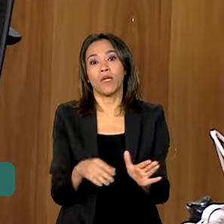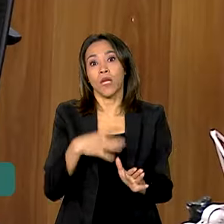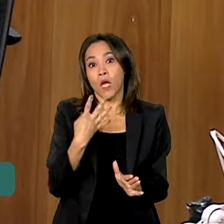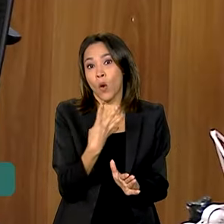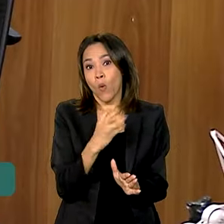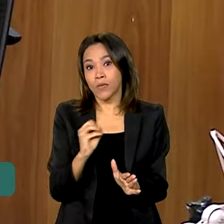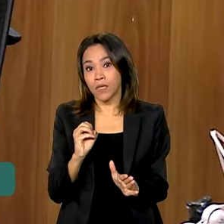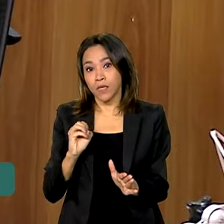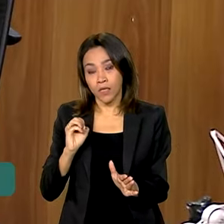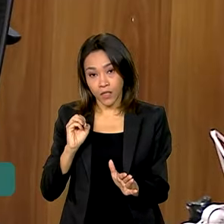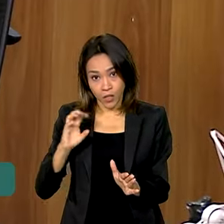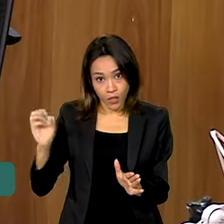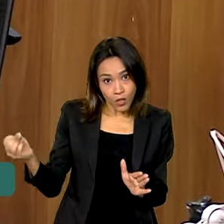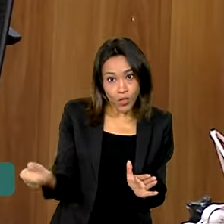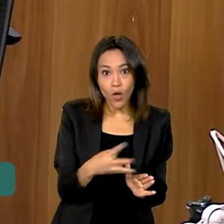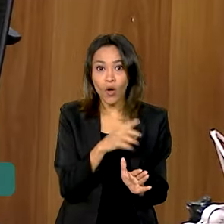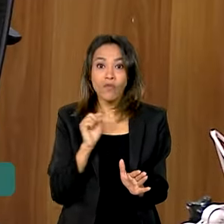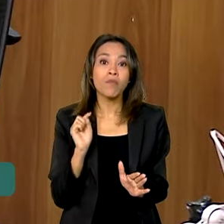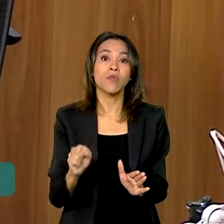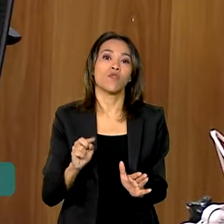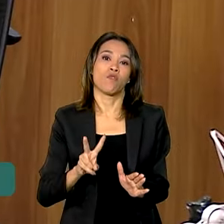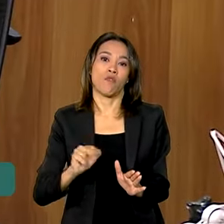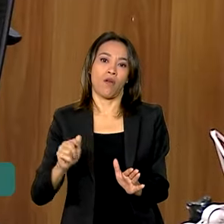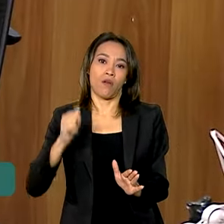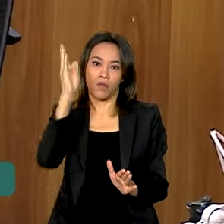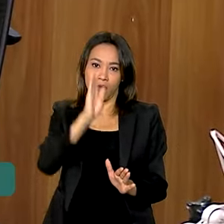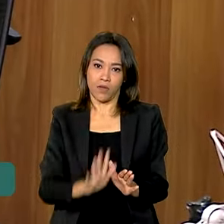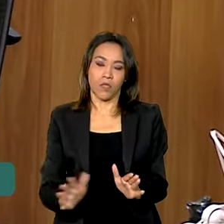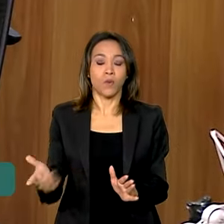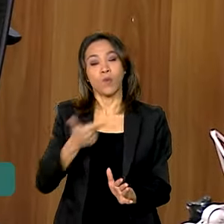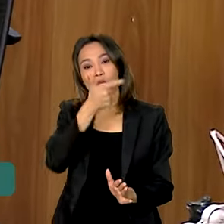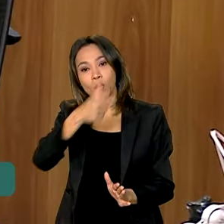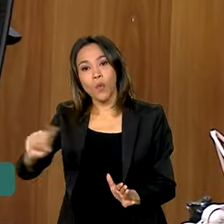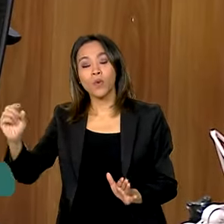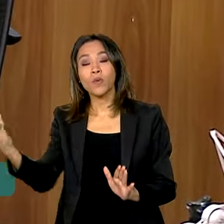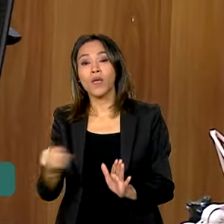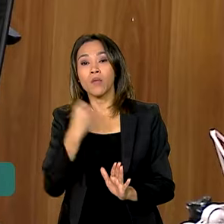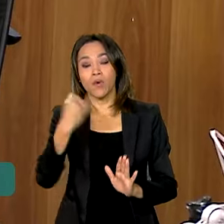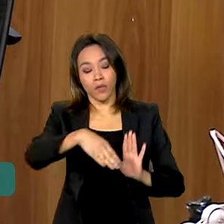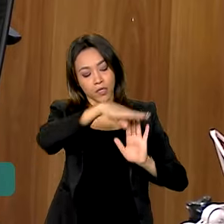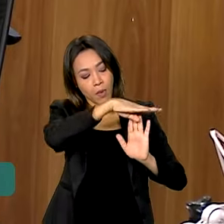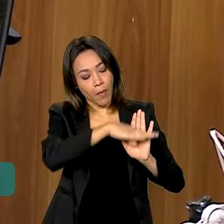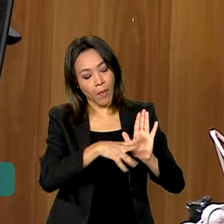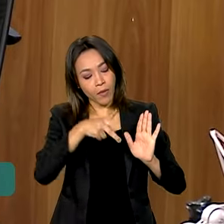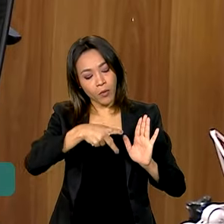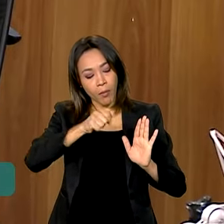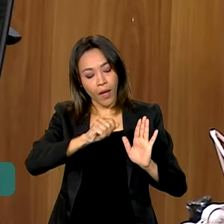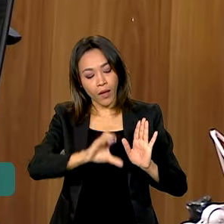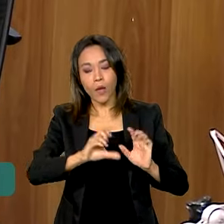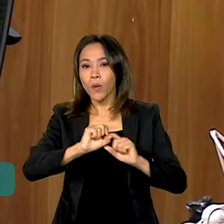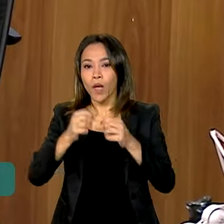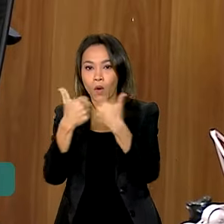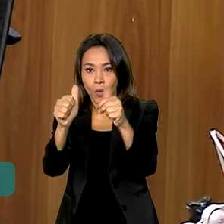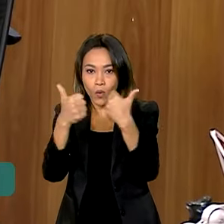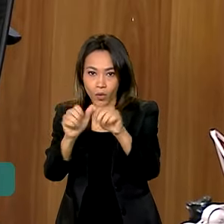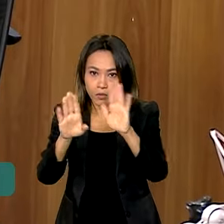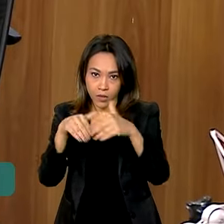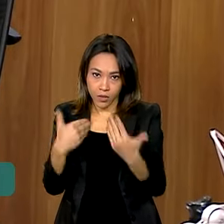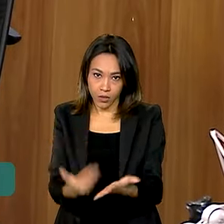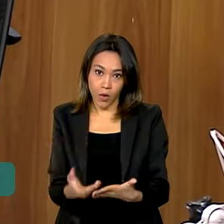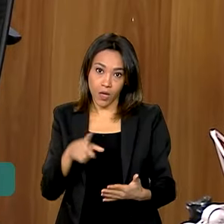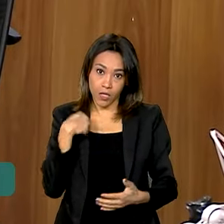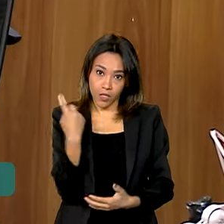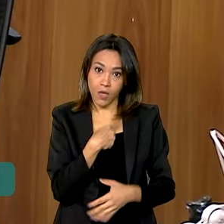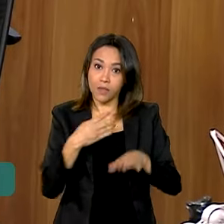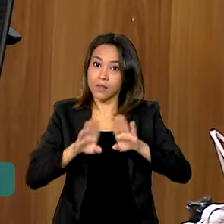país. E tem também outro fator que é muito importante no nosso PAC, que são os ônibus escolares. As nossas crianças,